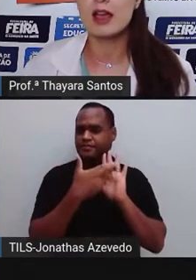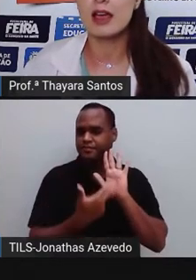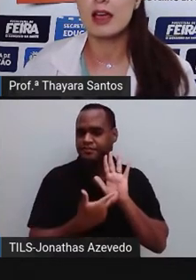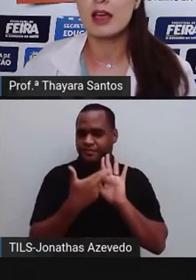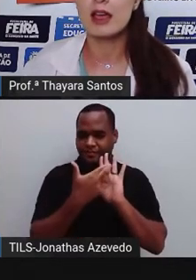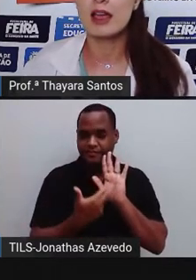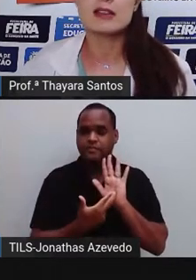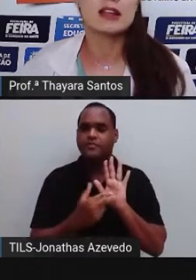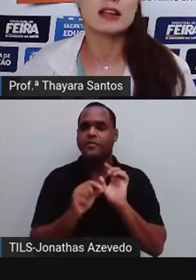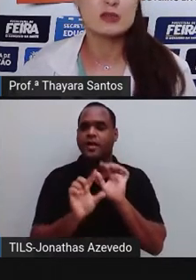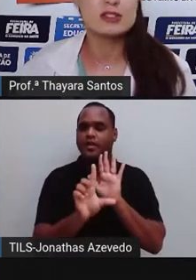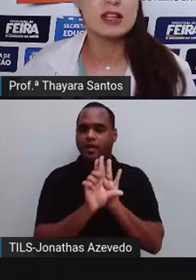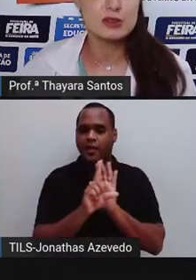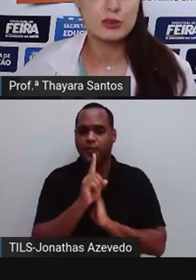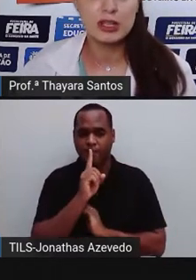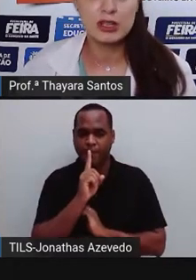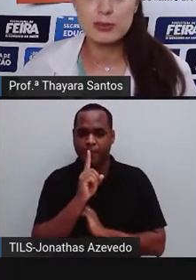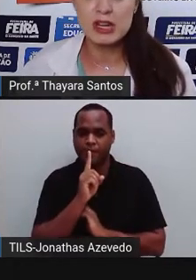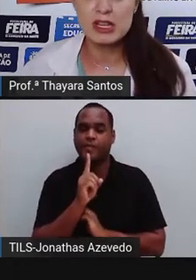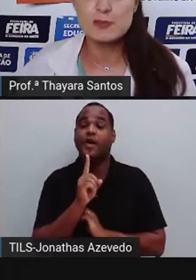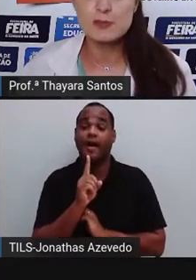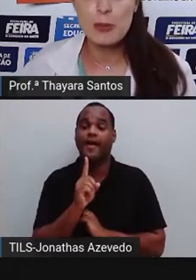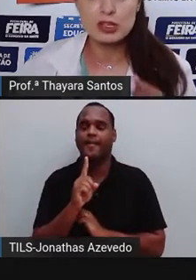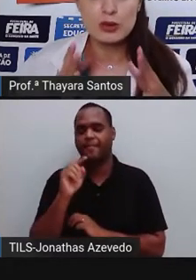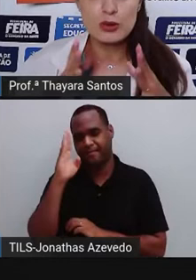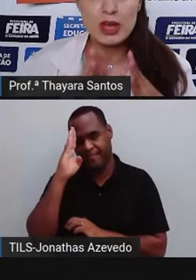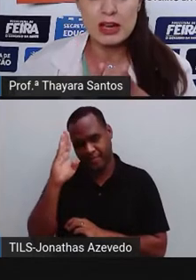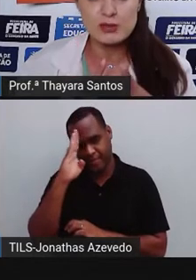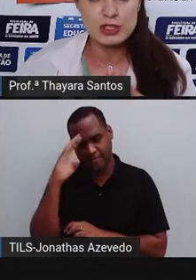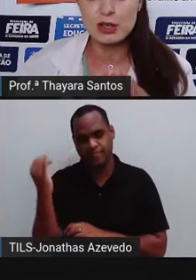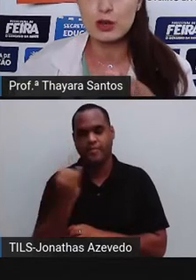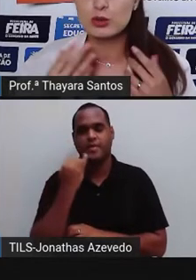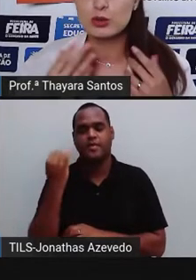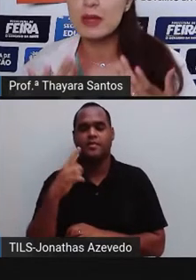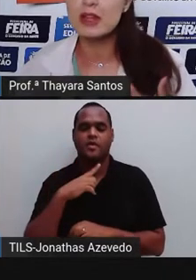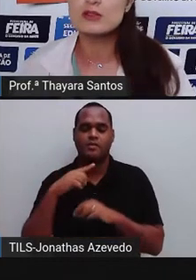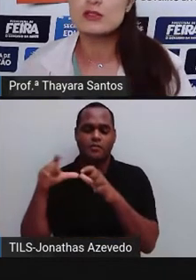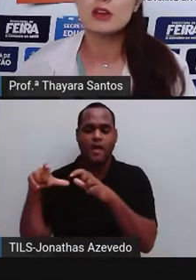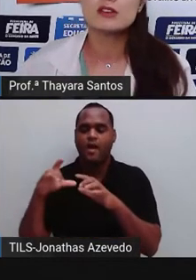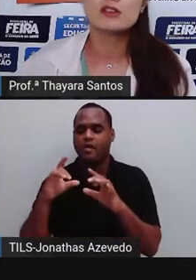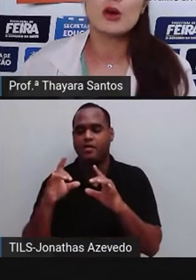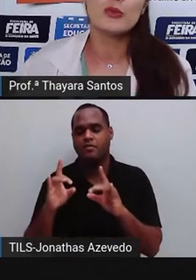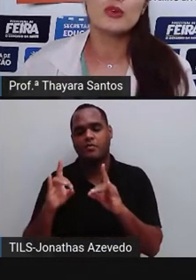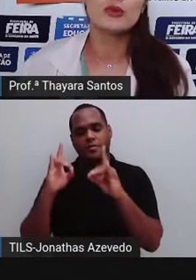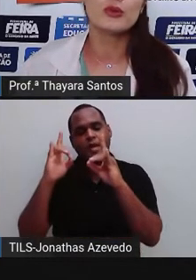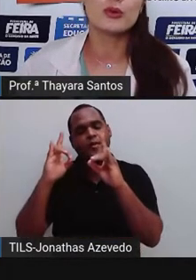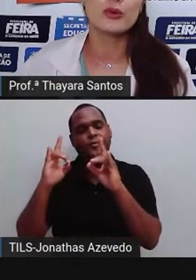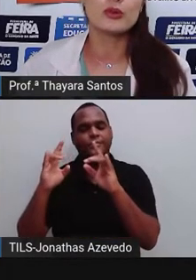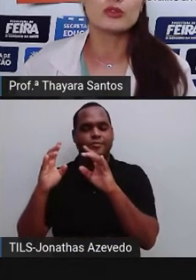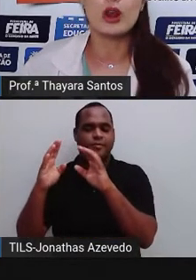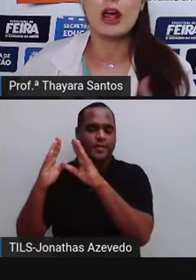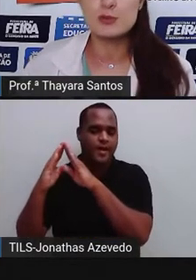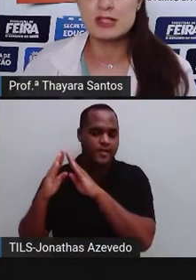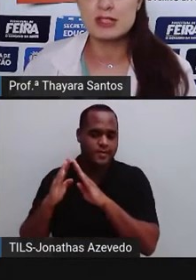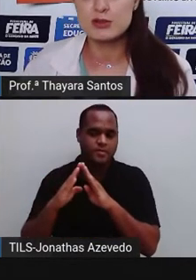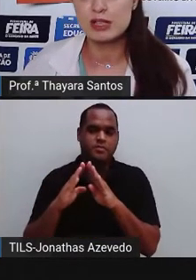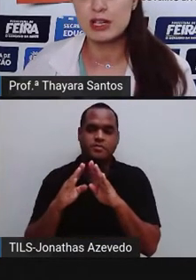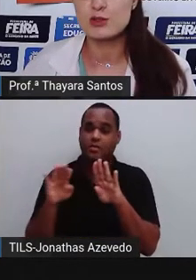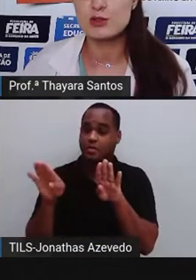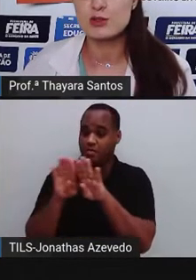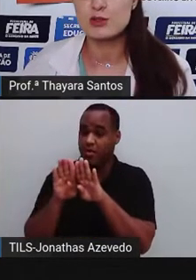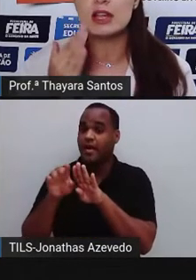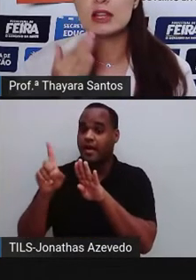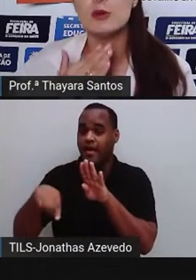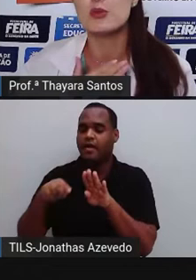essa lei do silêncio. Principalmente em lugares fechados, né? Condomínios são muito controlados por essa lei do